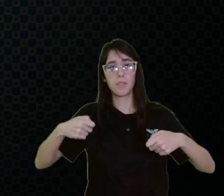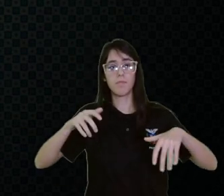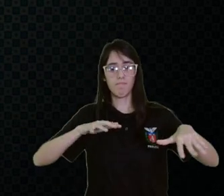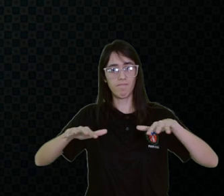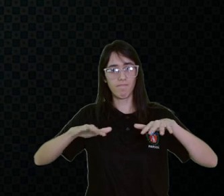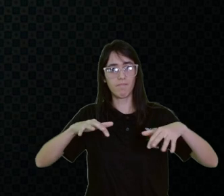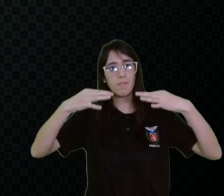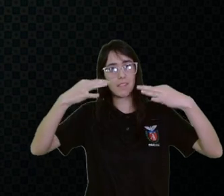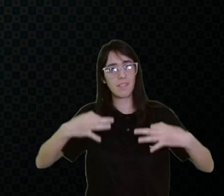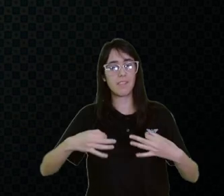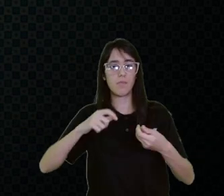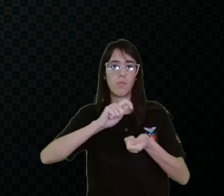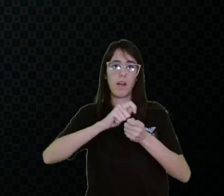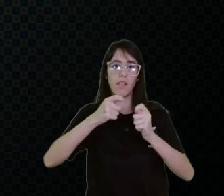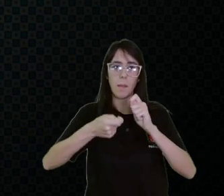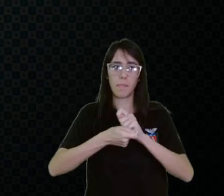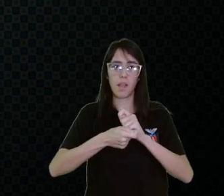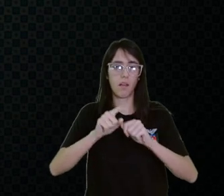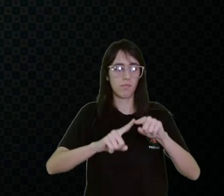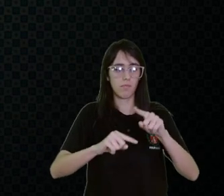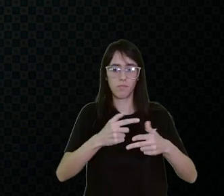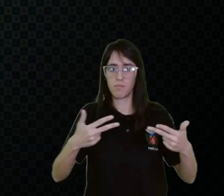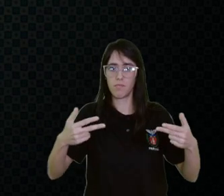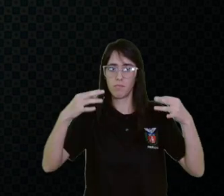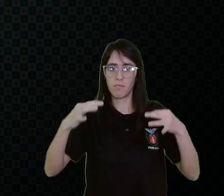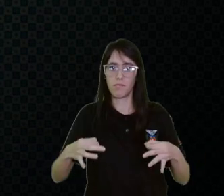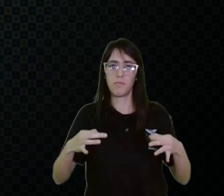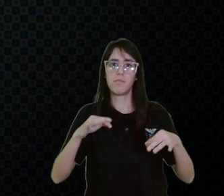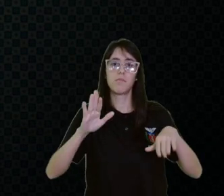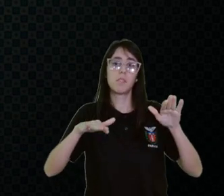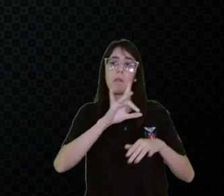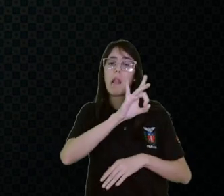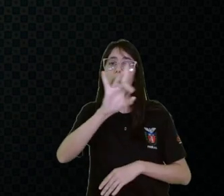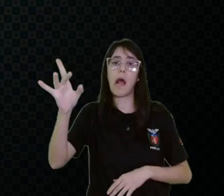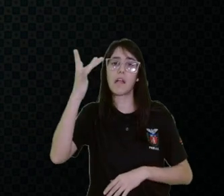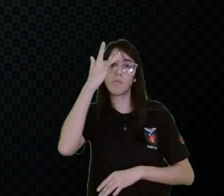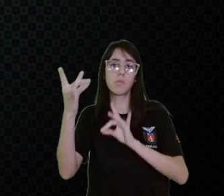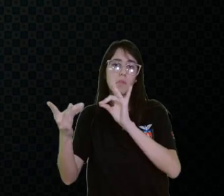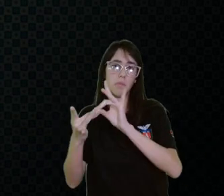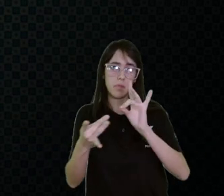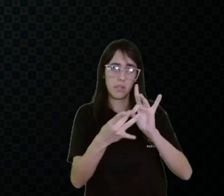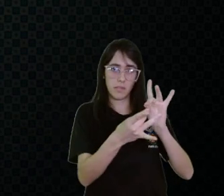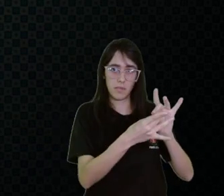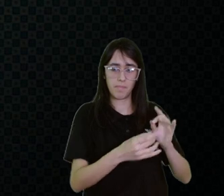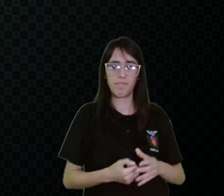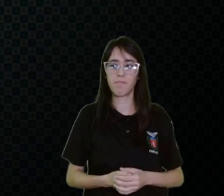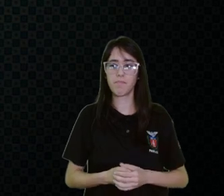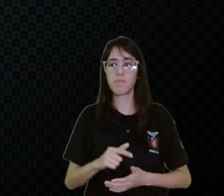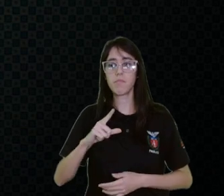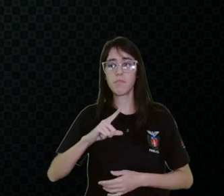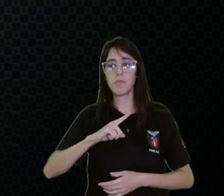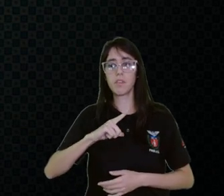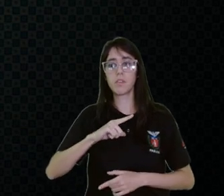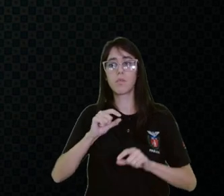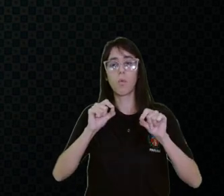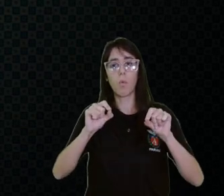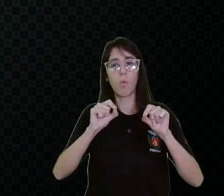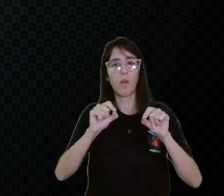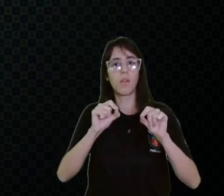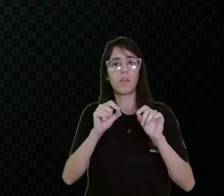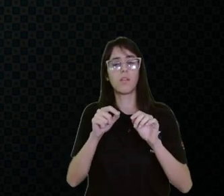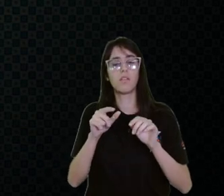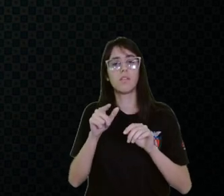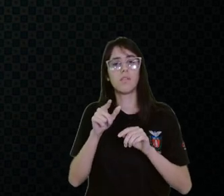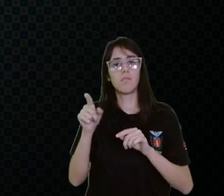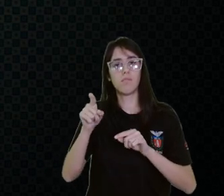todo adaptado, dependendo das necessidades de cada pessoa. Aqui a gente tem um imobiliário de baixo custo, que ele é feito, claro